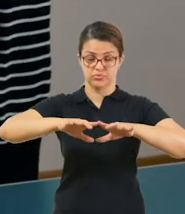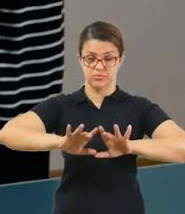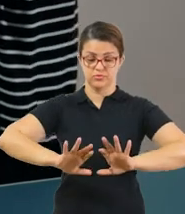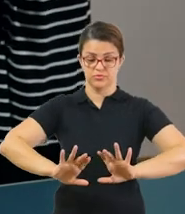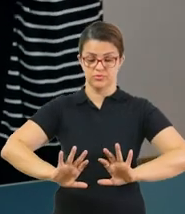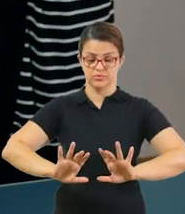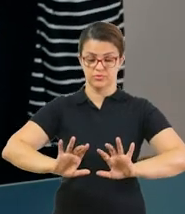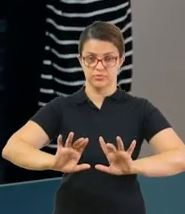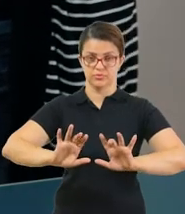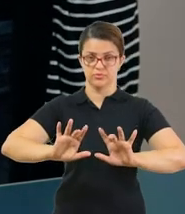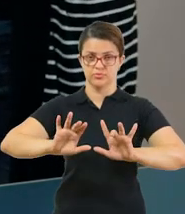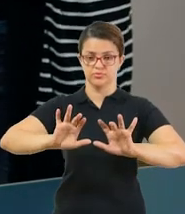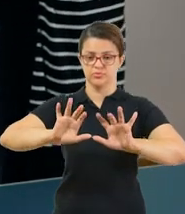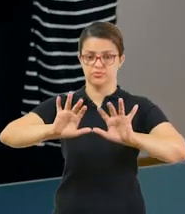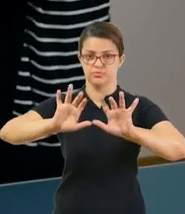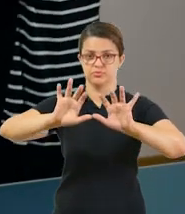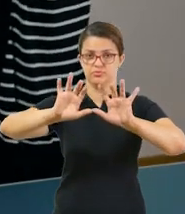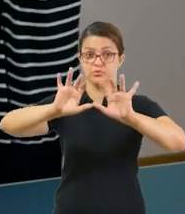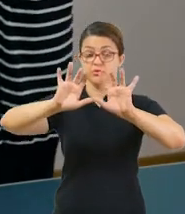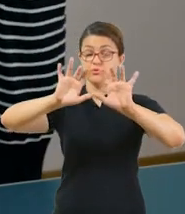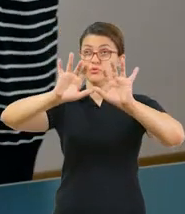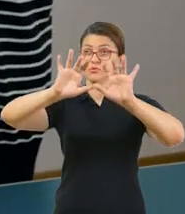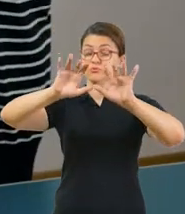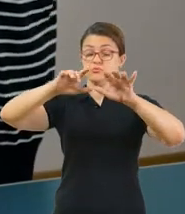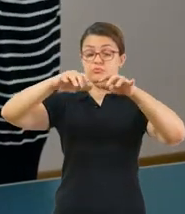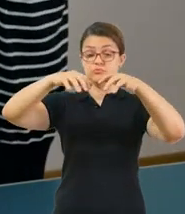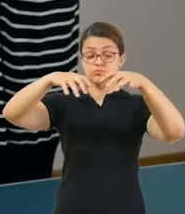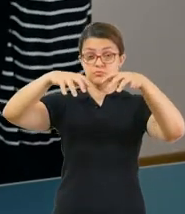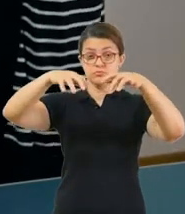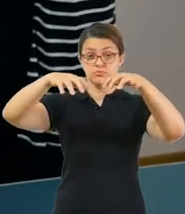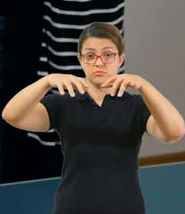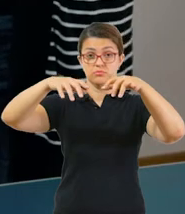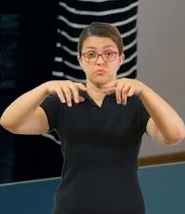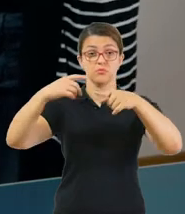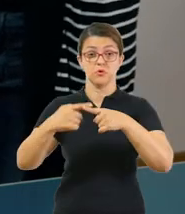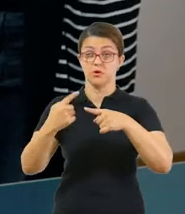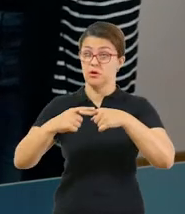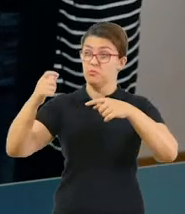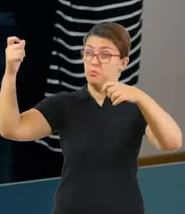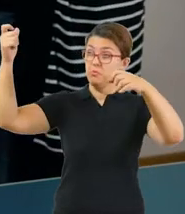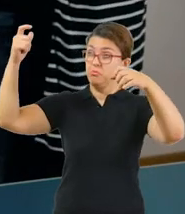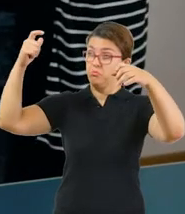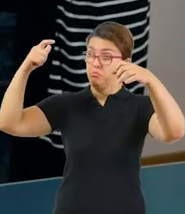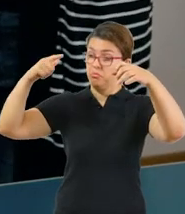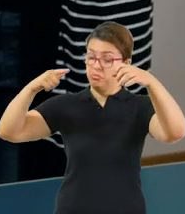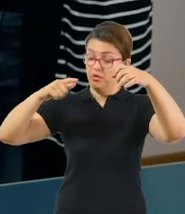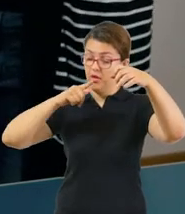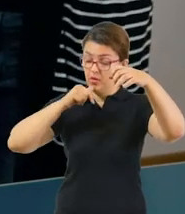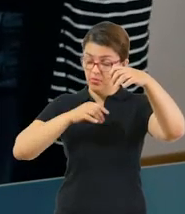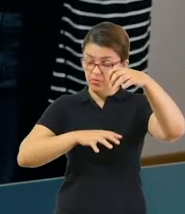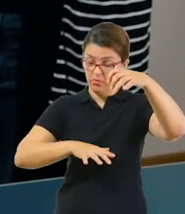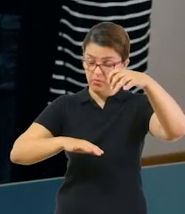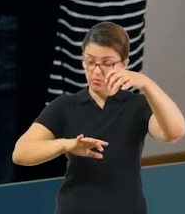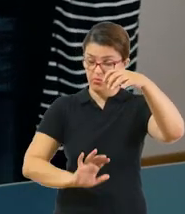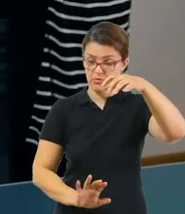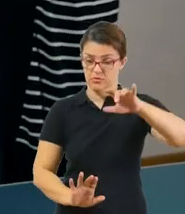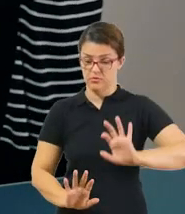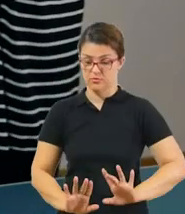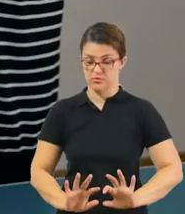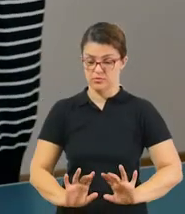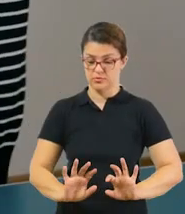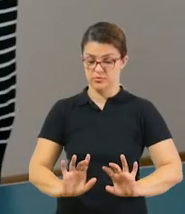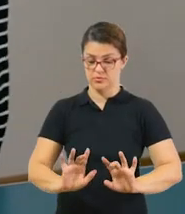para o estado gasoso, se transformando em um vapor de água pela ação do calor e sobe para a